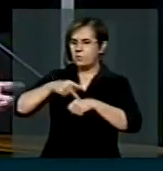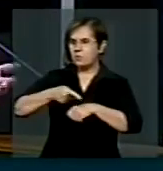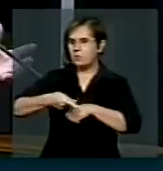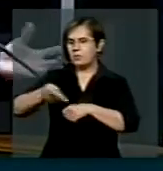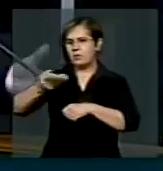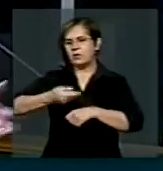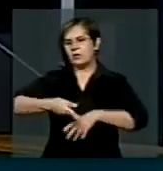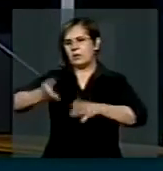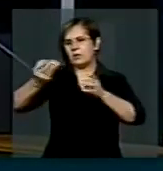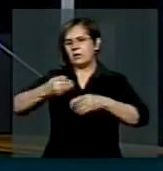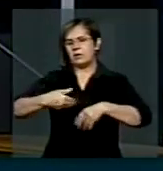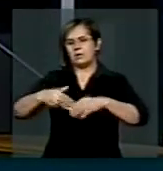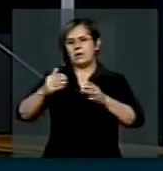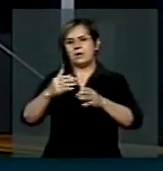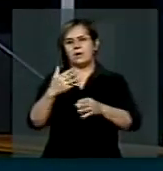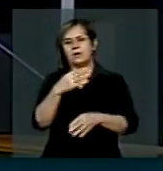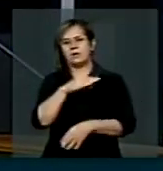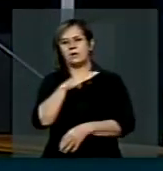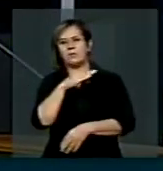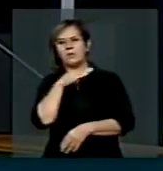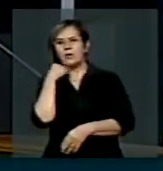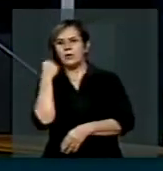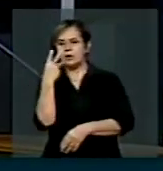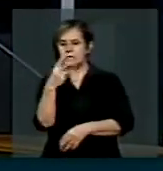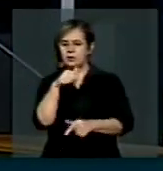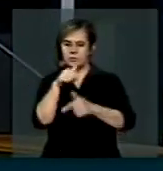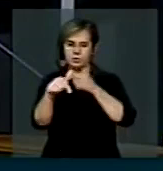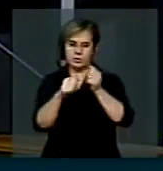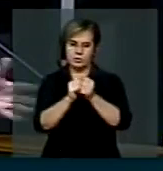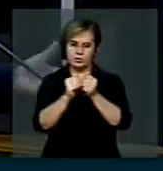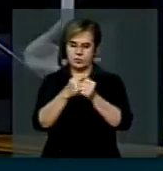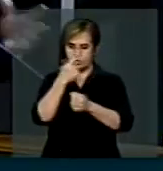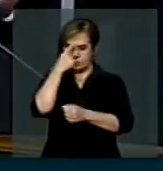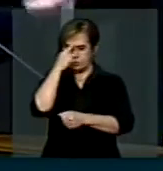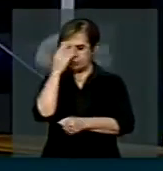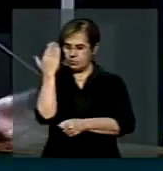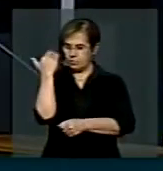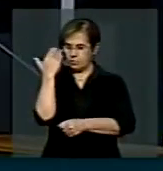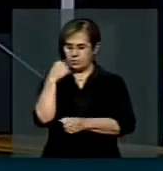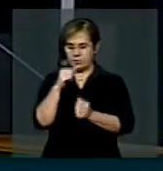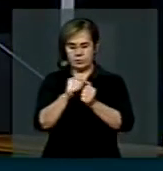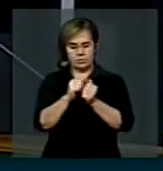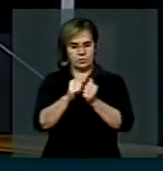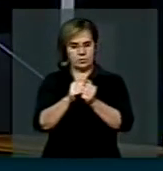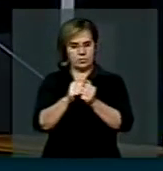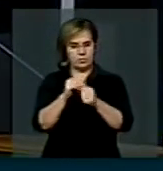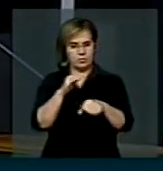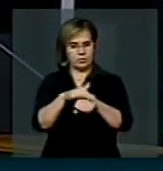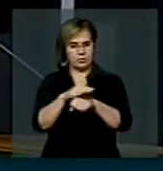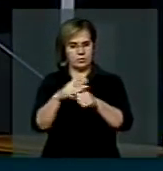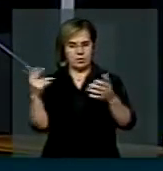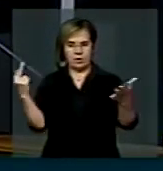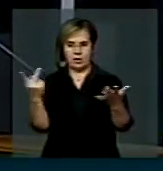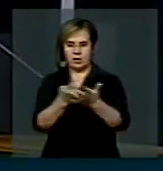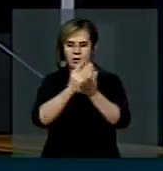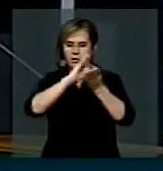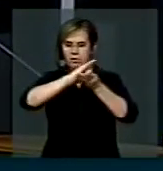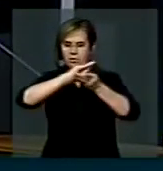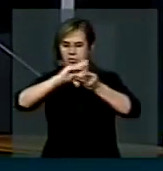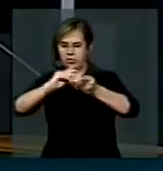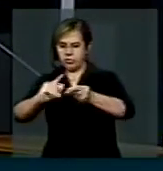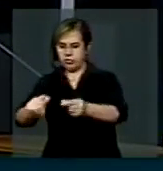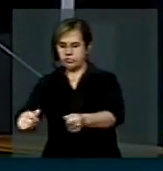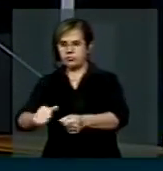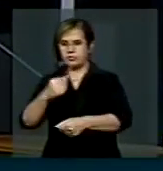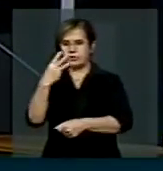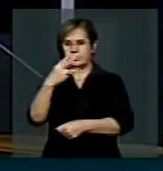Amapá, e que ceifou a vida de três trabalhadores que estavam ali naquela noite fatídica, em que houve o desabamento, e